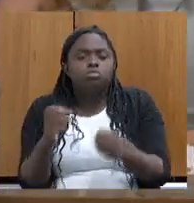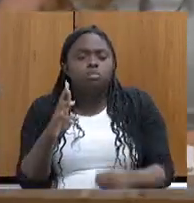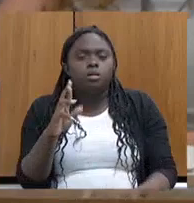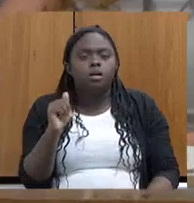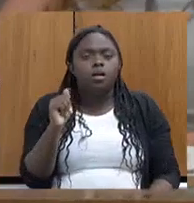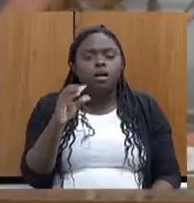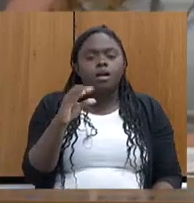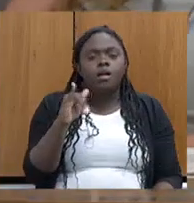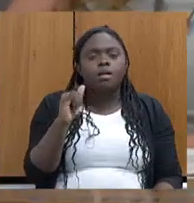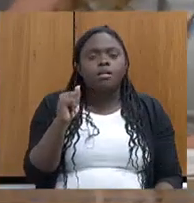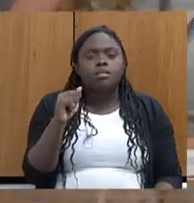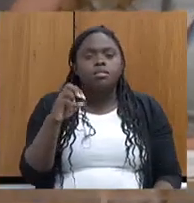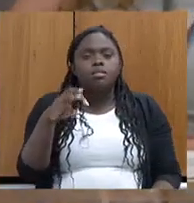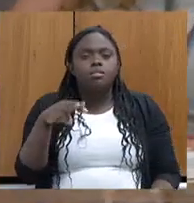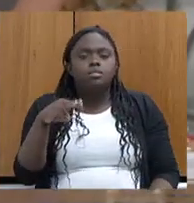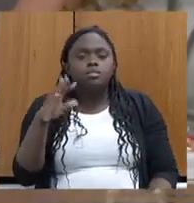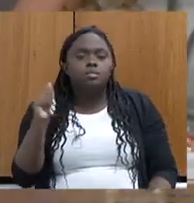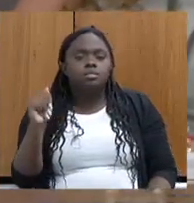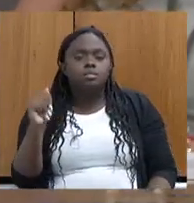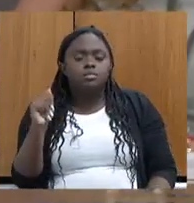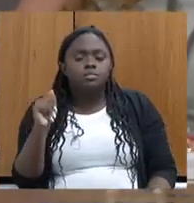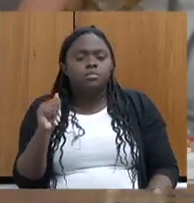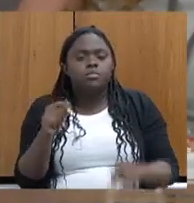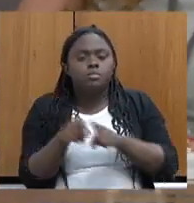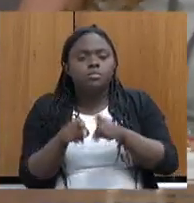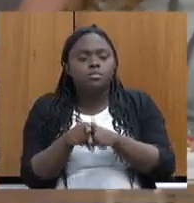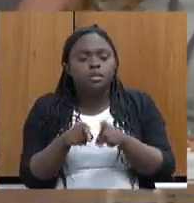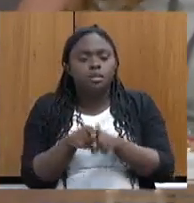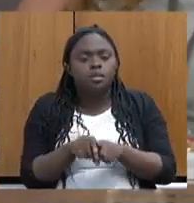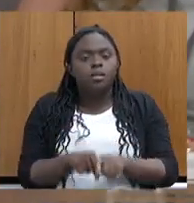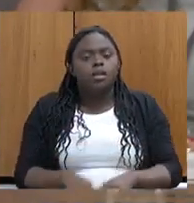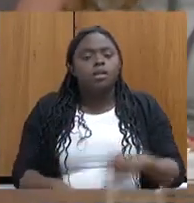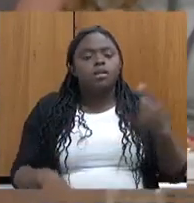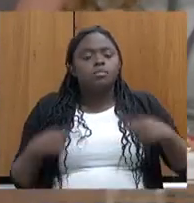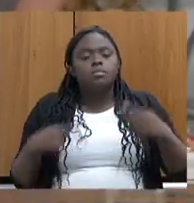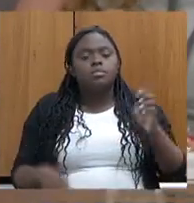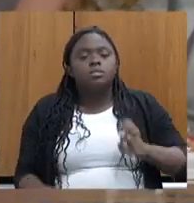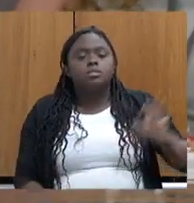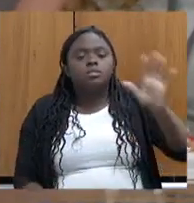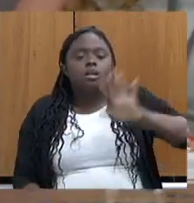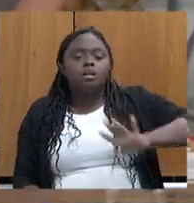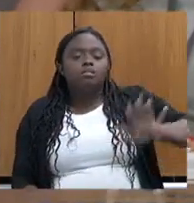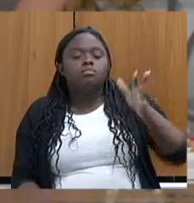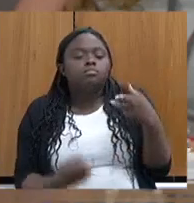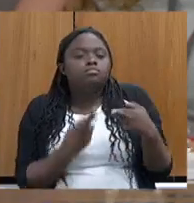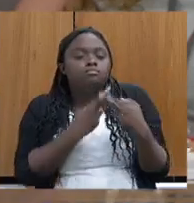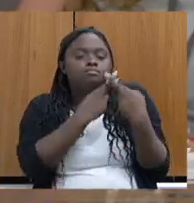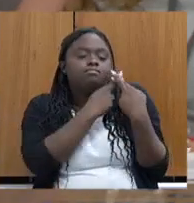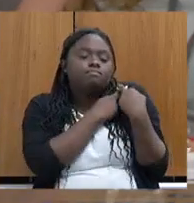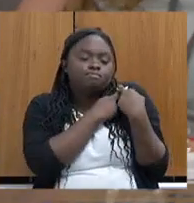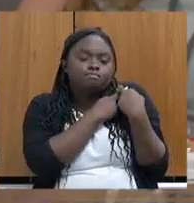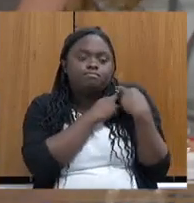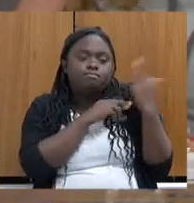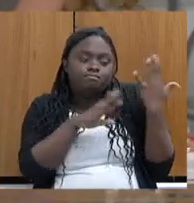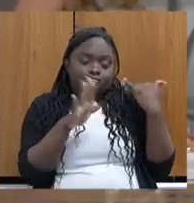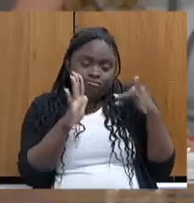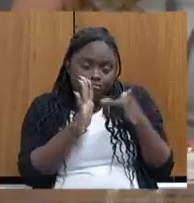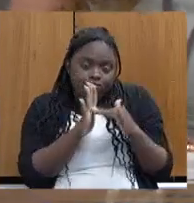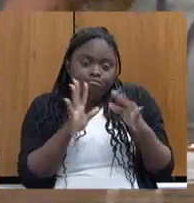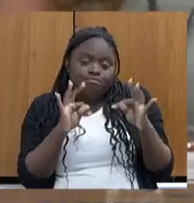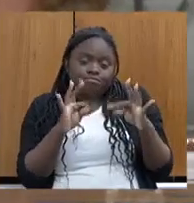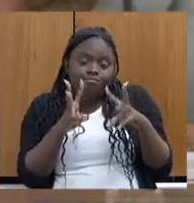discriminação étnico-raciais e de intolerância religiosa. Política de Estado e responsabilidade de todos nós.